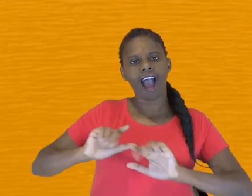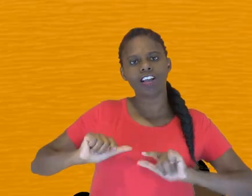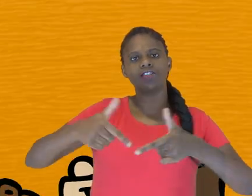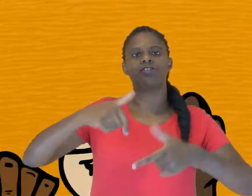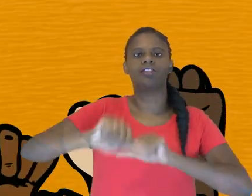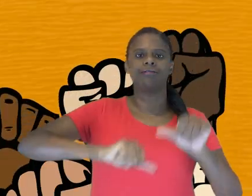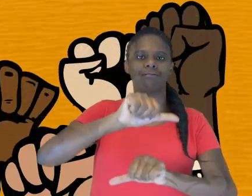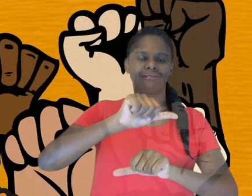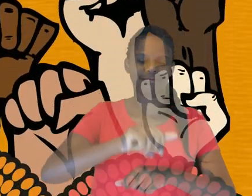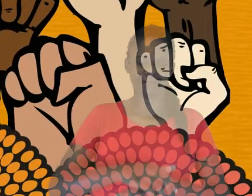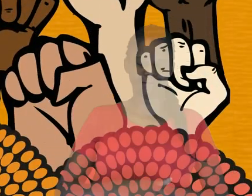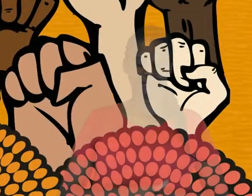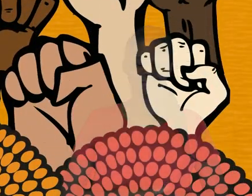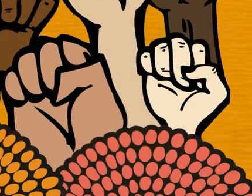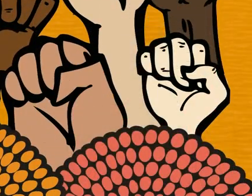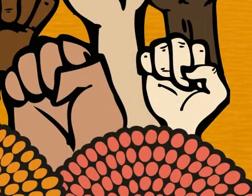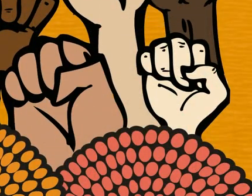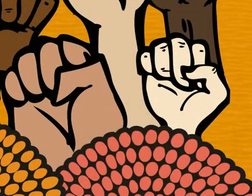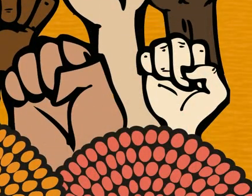transformação.